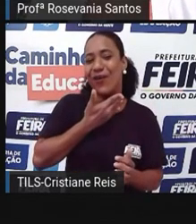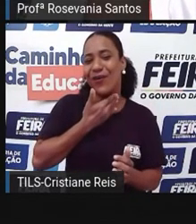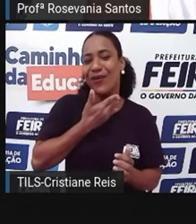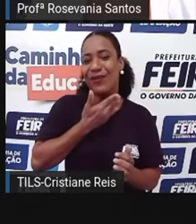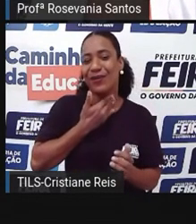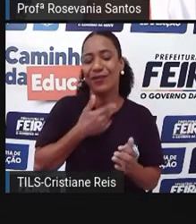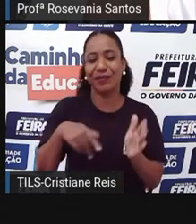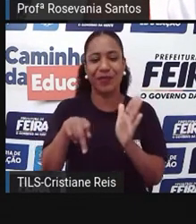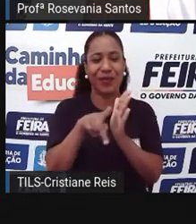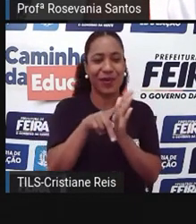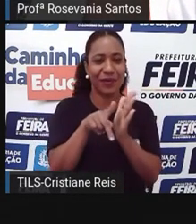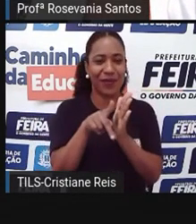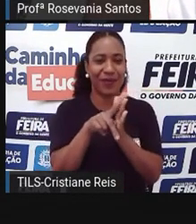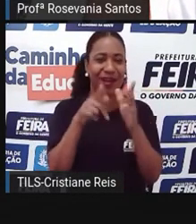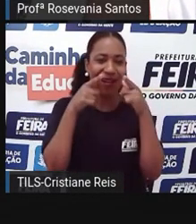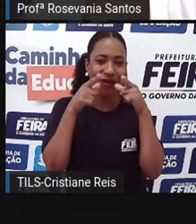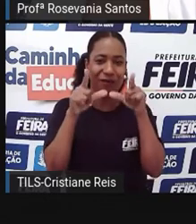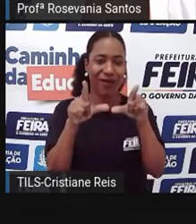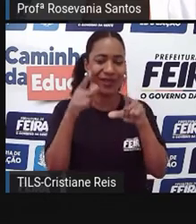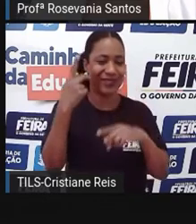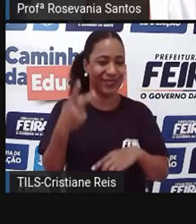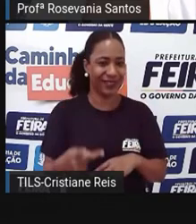a cultura nordestina, ela é bastante,